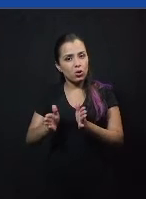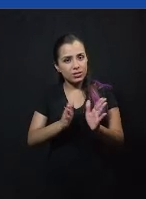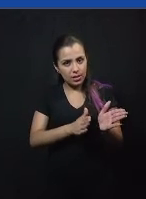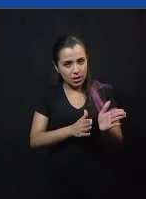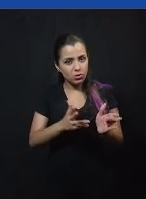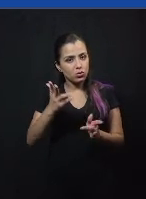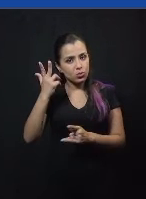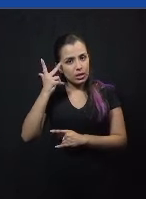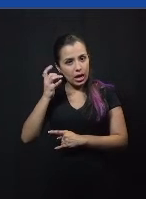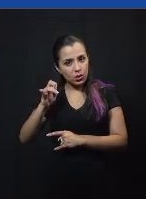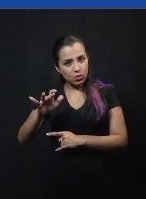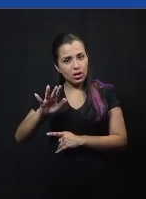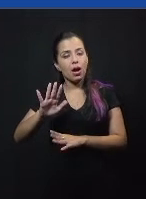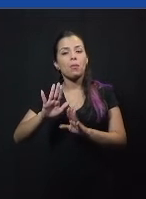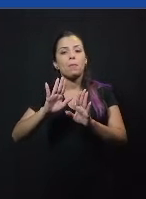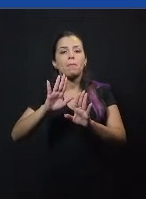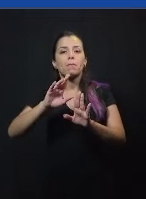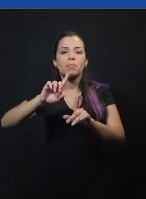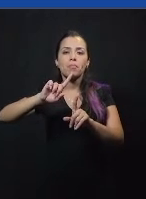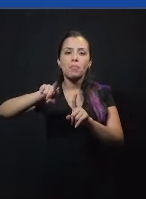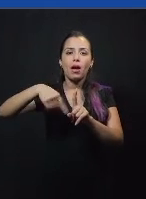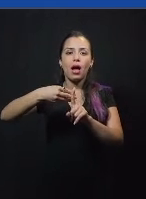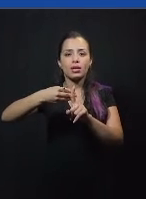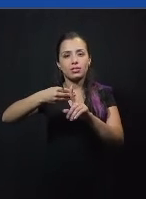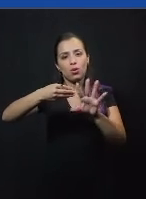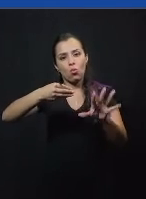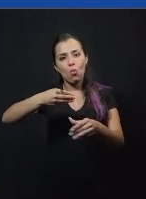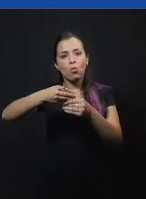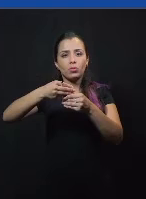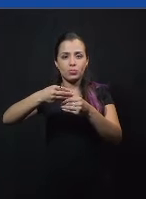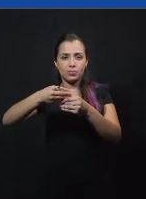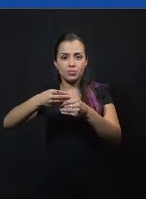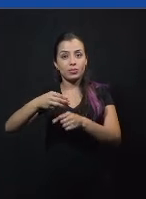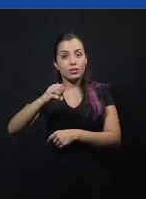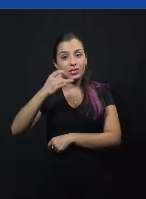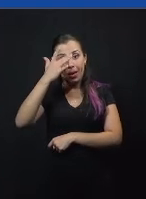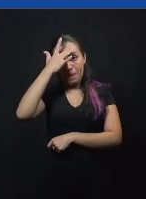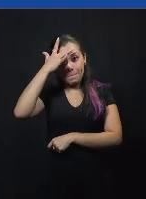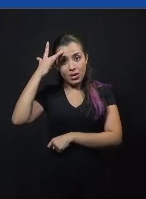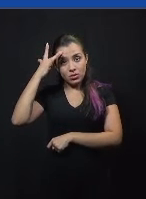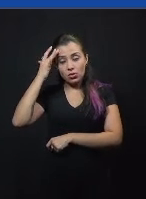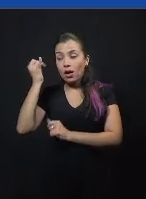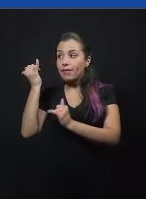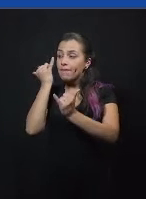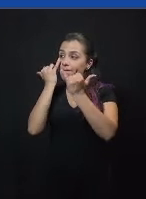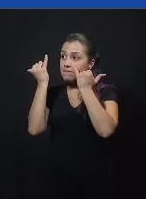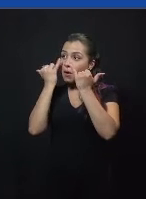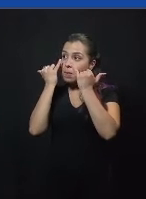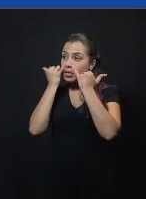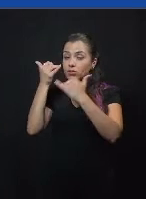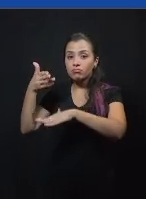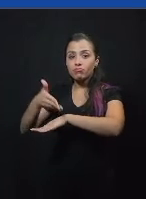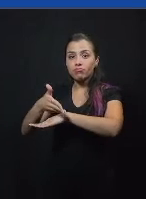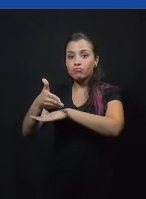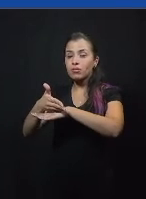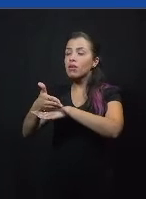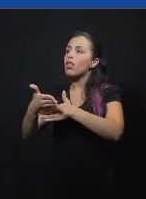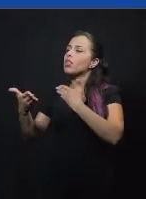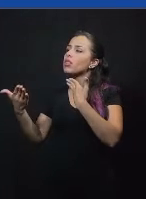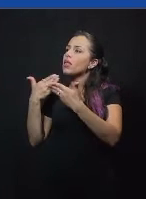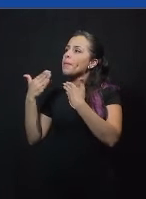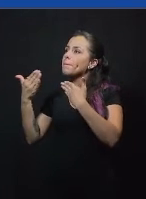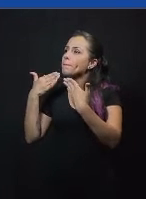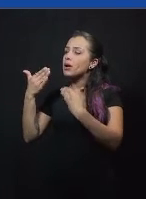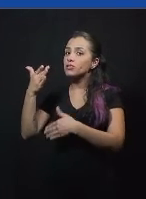produto dele. Então, uma pessoa, um cidadão, ao buscar por informações, e ao participar do debate também, ele